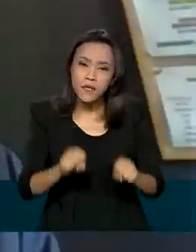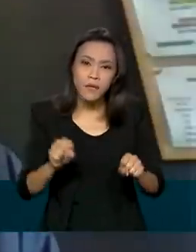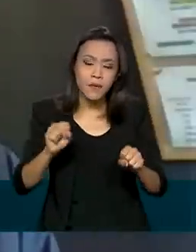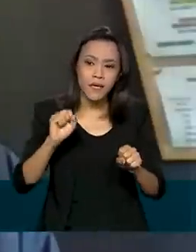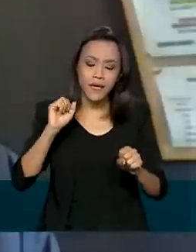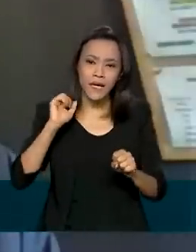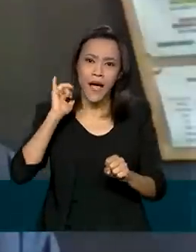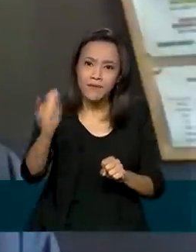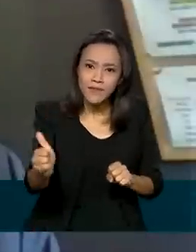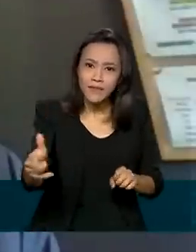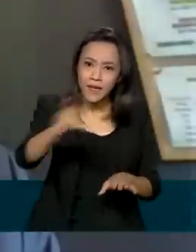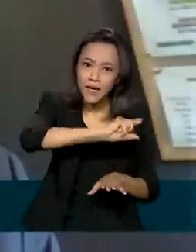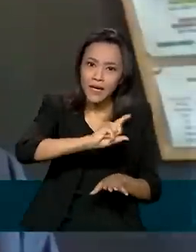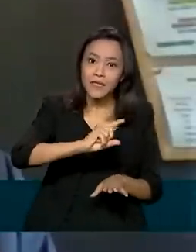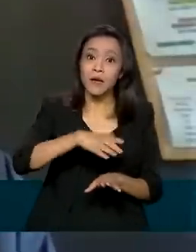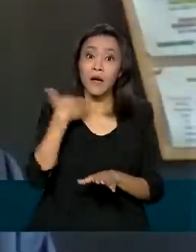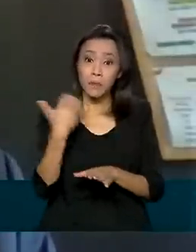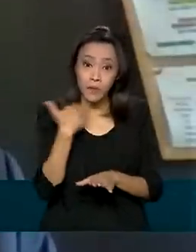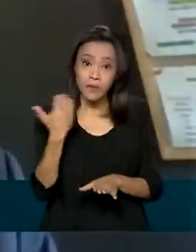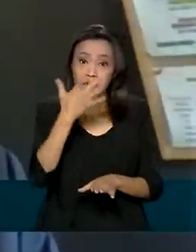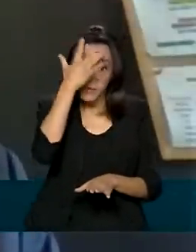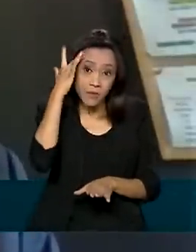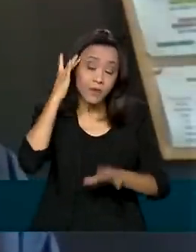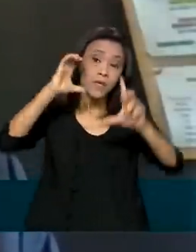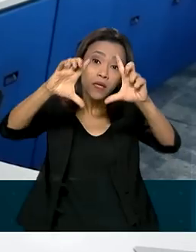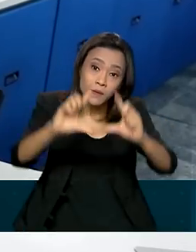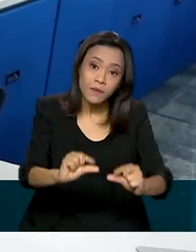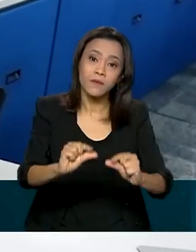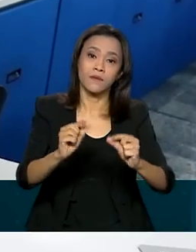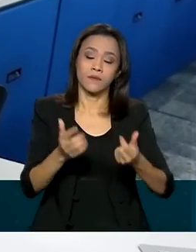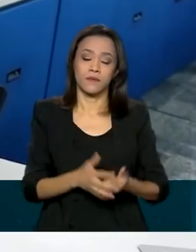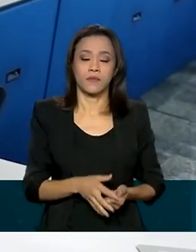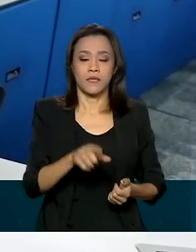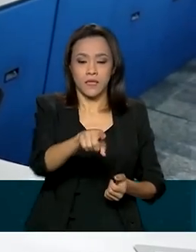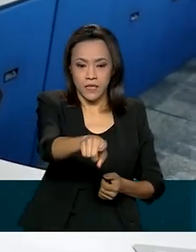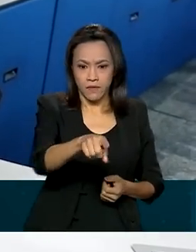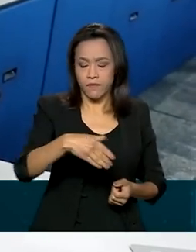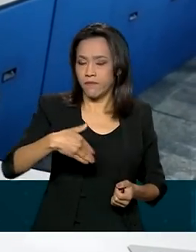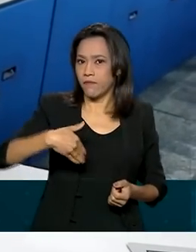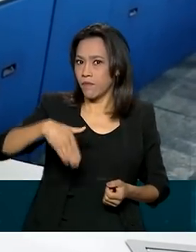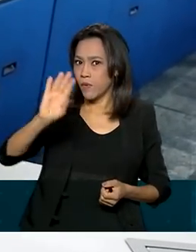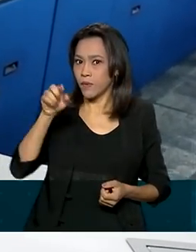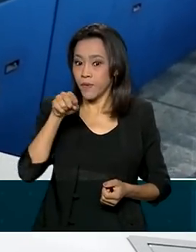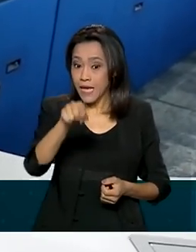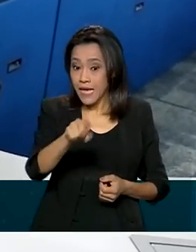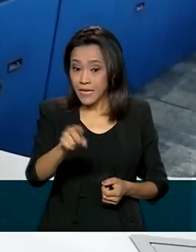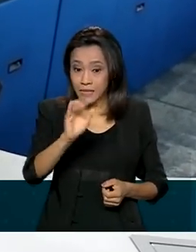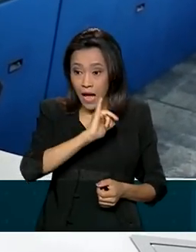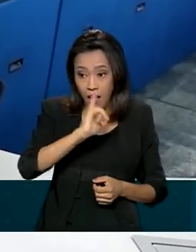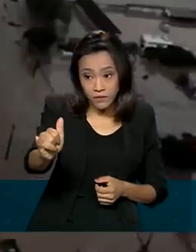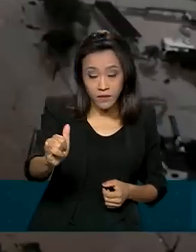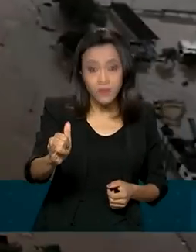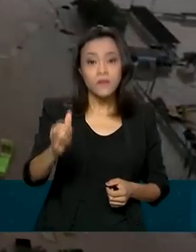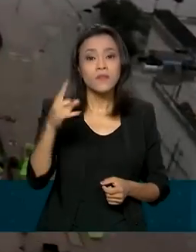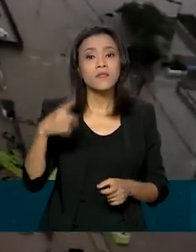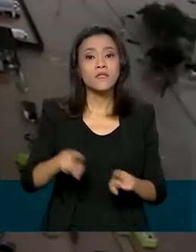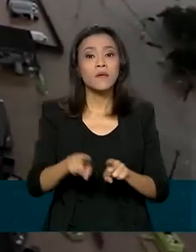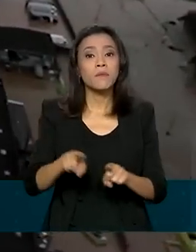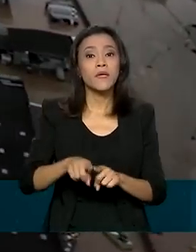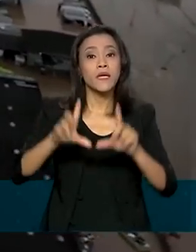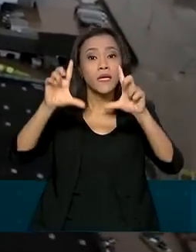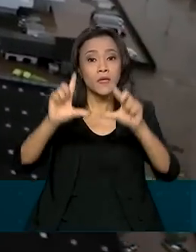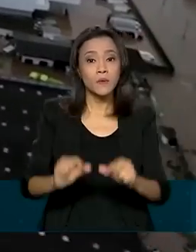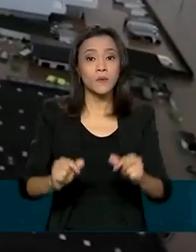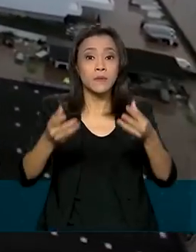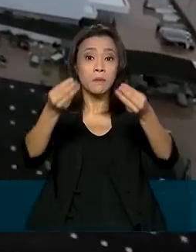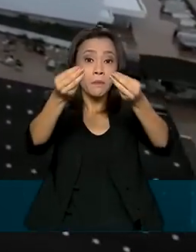a mortalidade desce até 0,6. E vai além. Esse tipo de alerta diminui também prejuízos